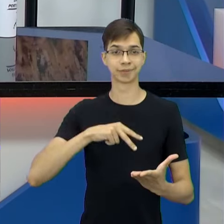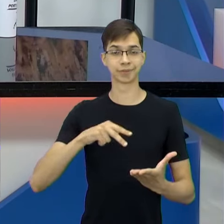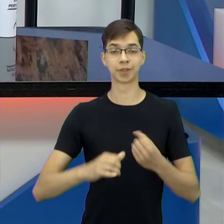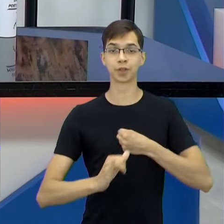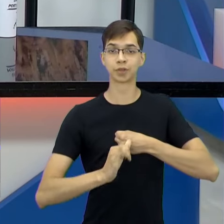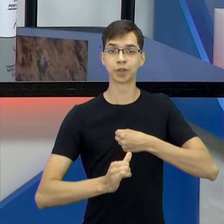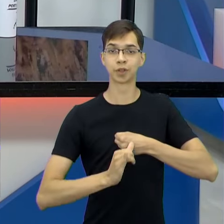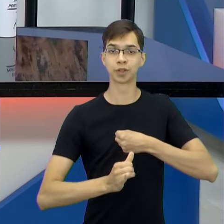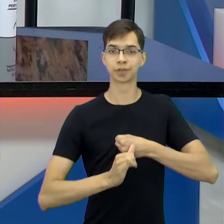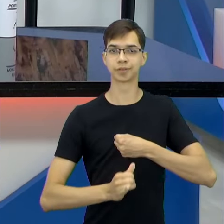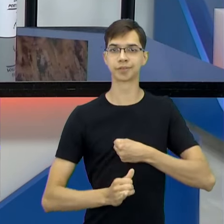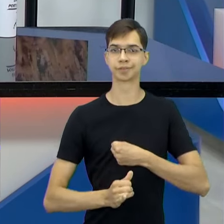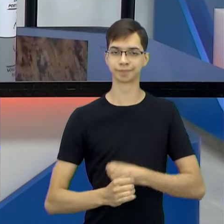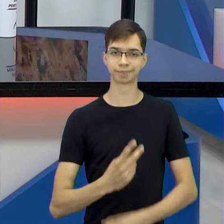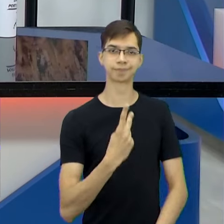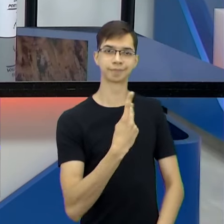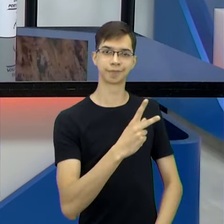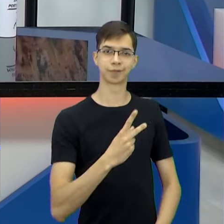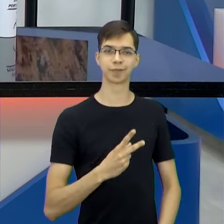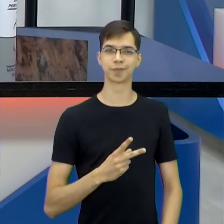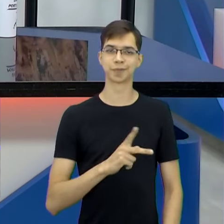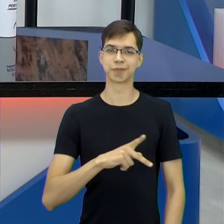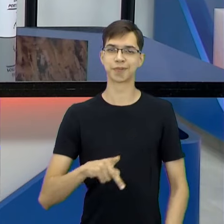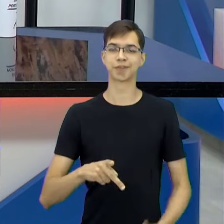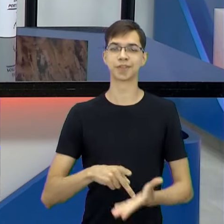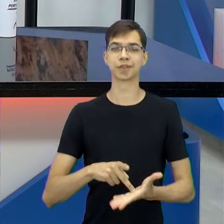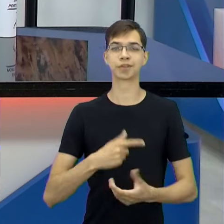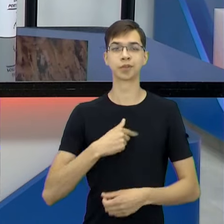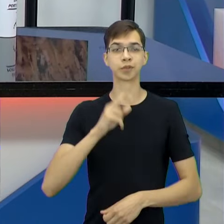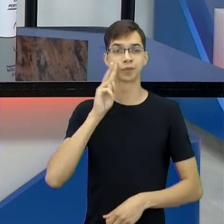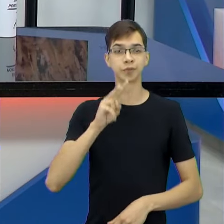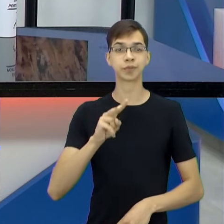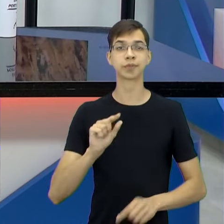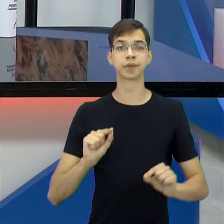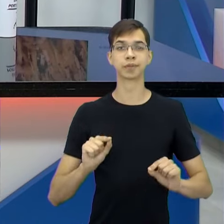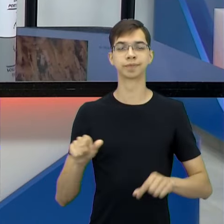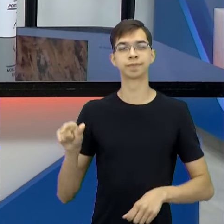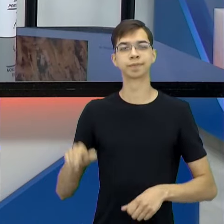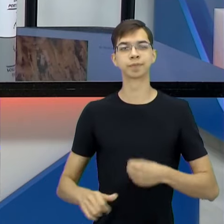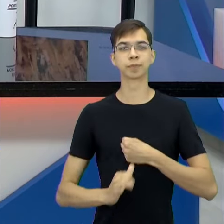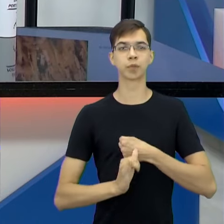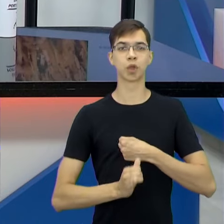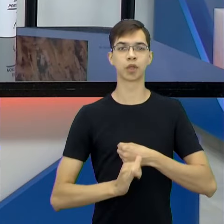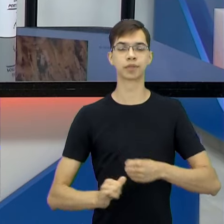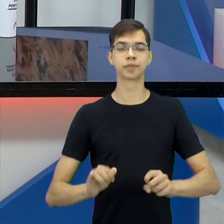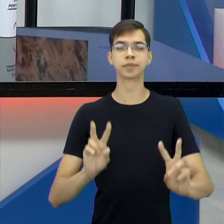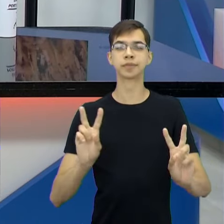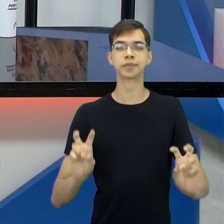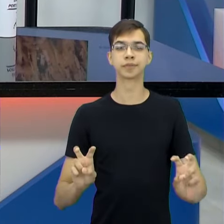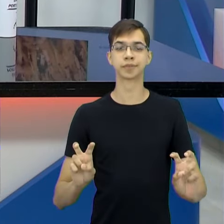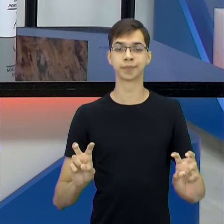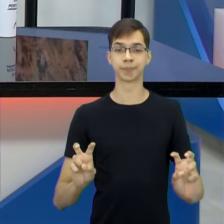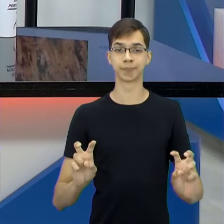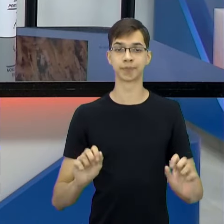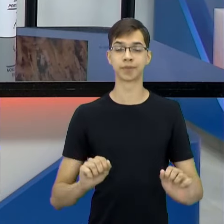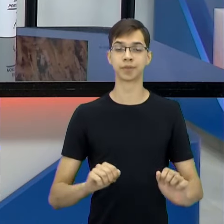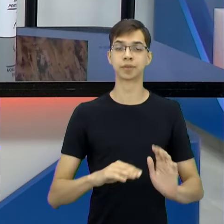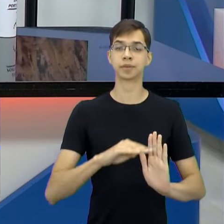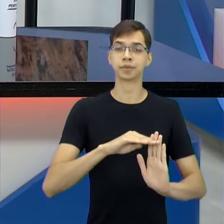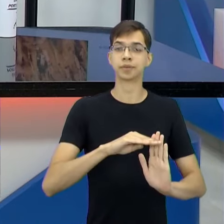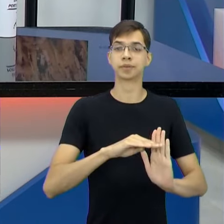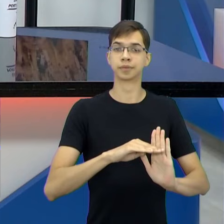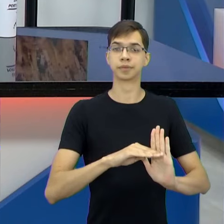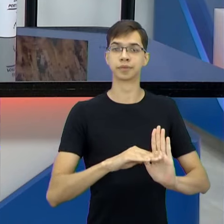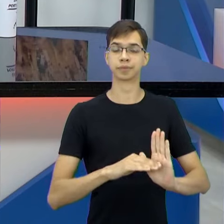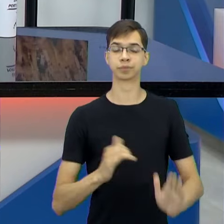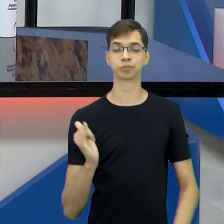crônica. Porque eu vi, realmente, aquela entrada do cronista ali naquele programa e fazendo a narrativa da